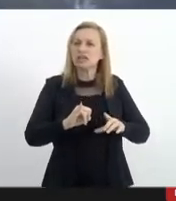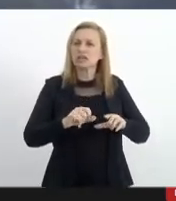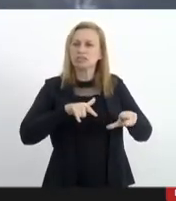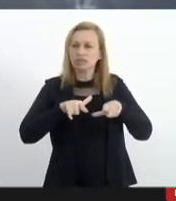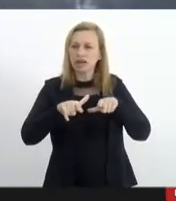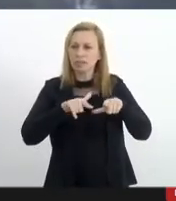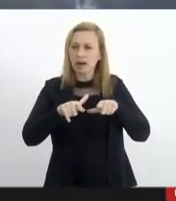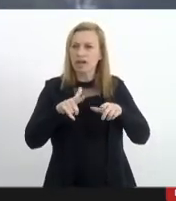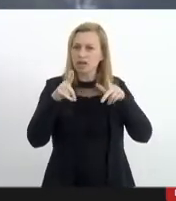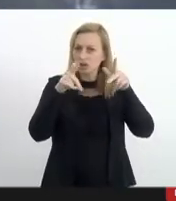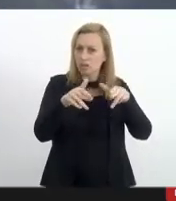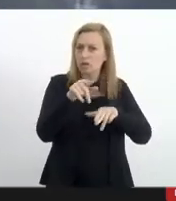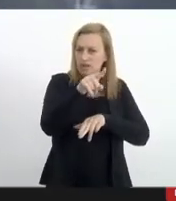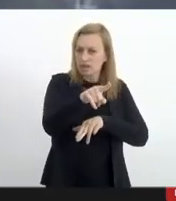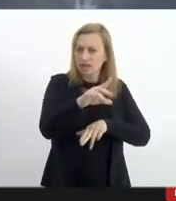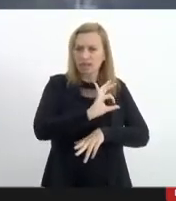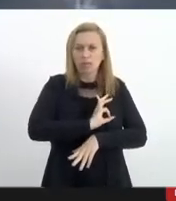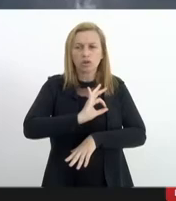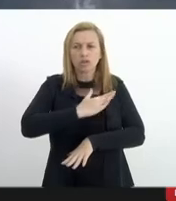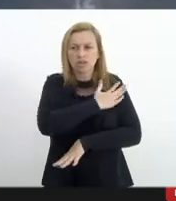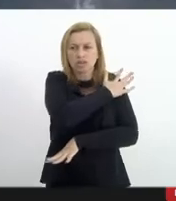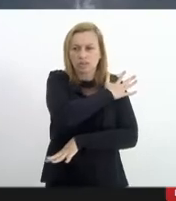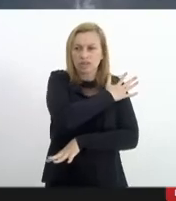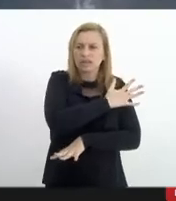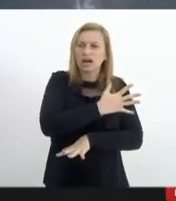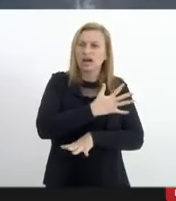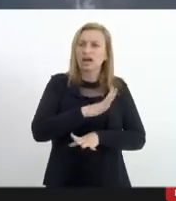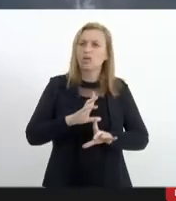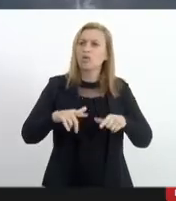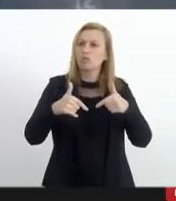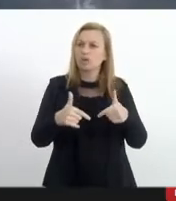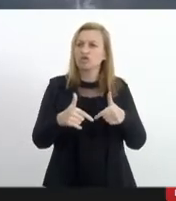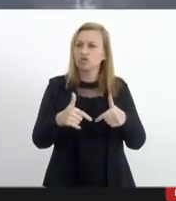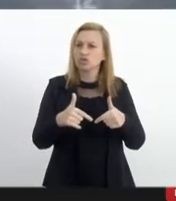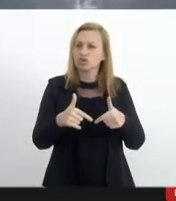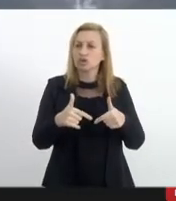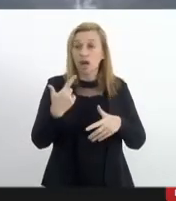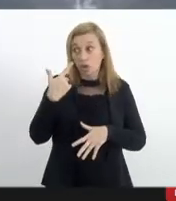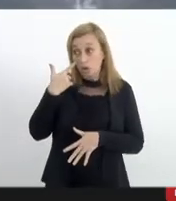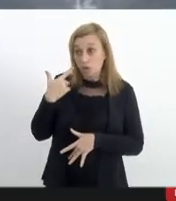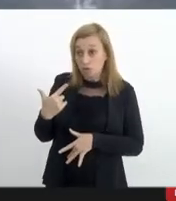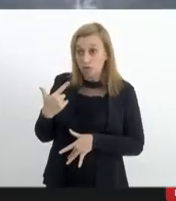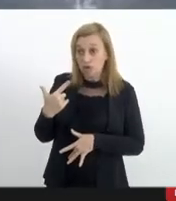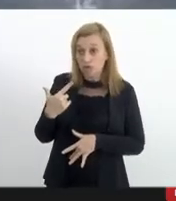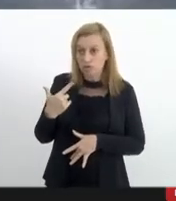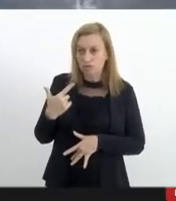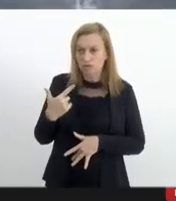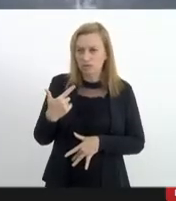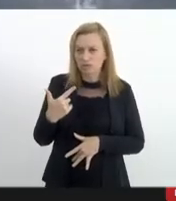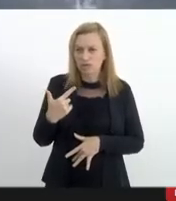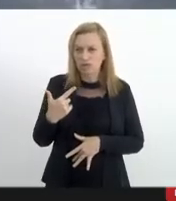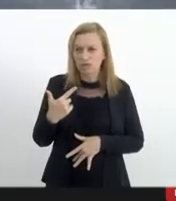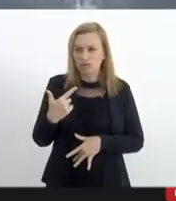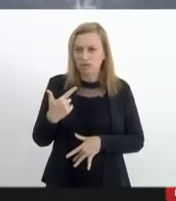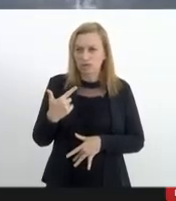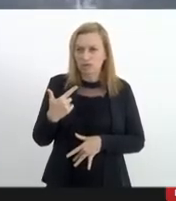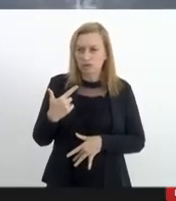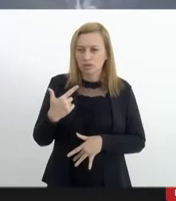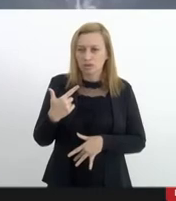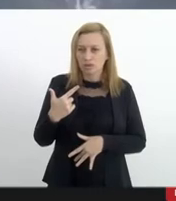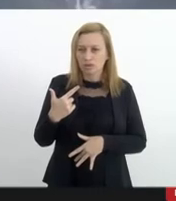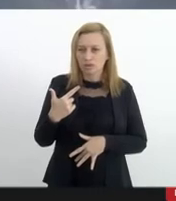essa nesse momento da polícia militar com a atuação ao meu ver que é uma atuação